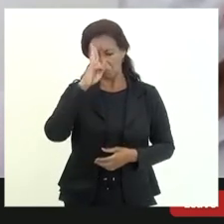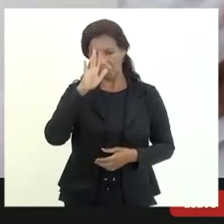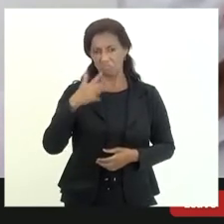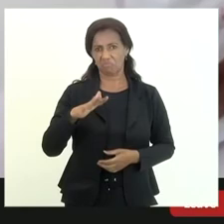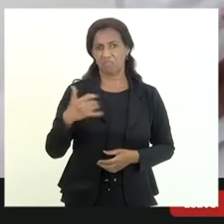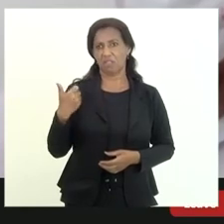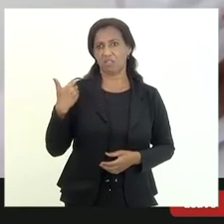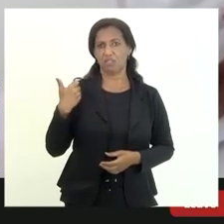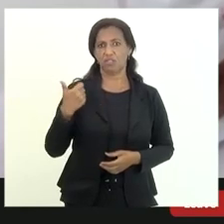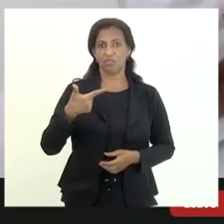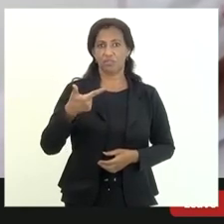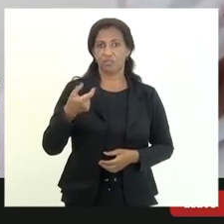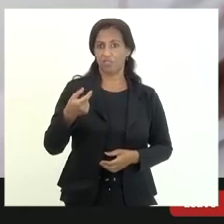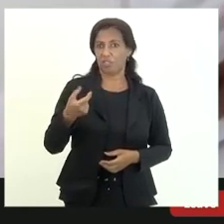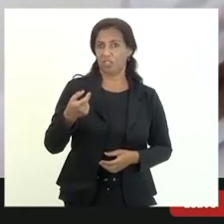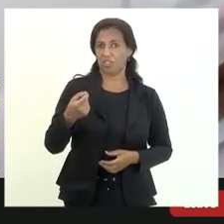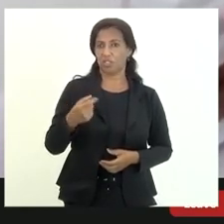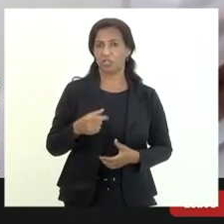anos